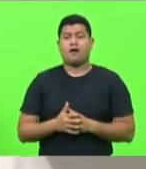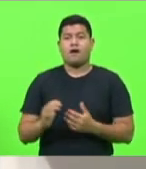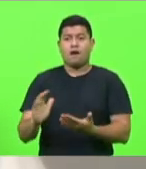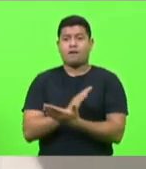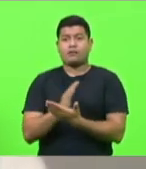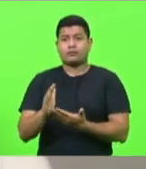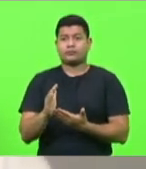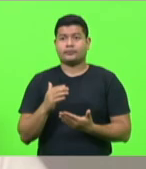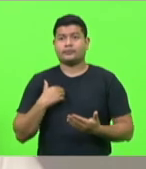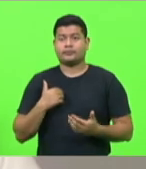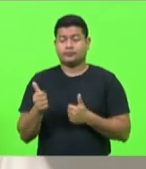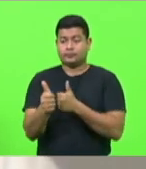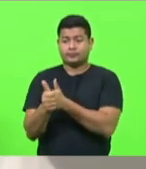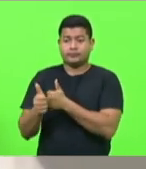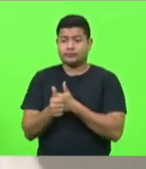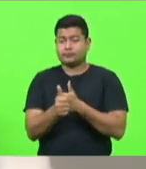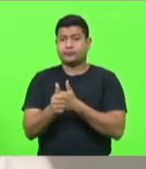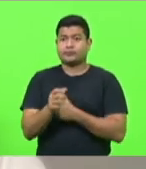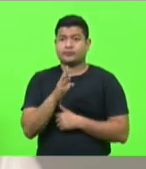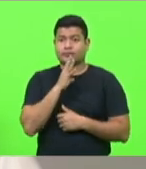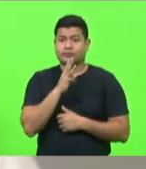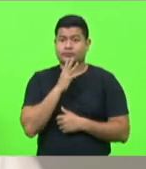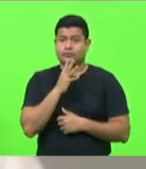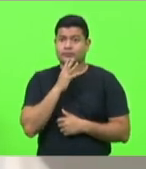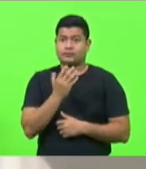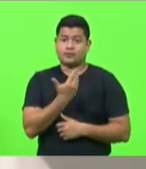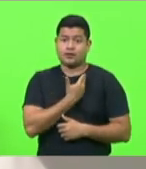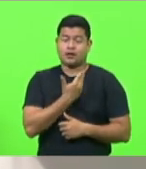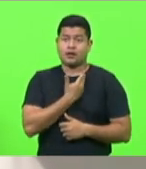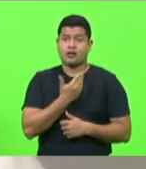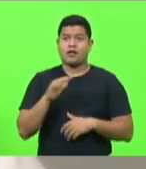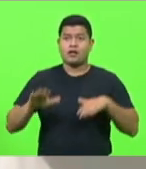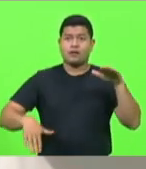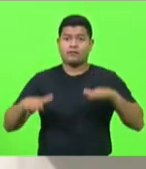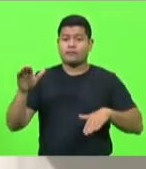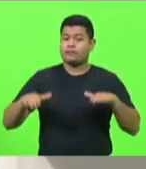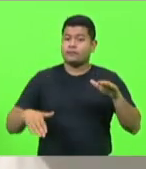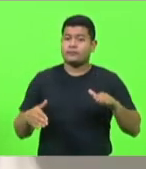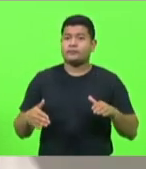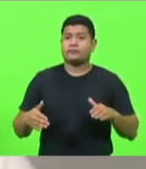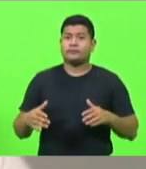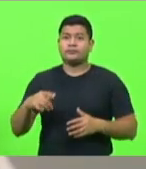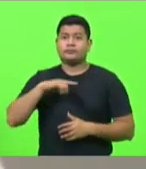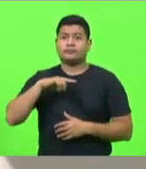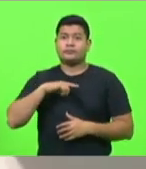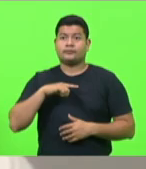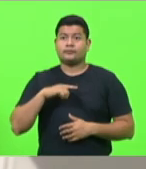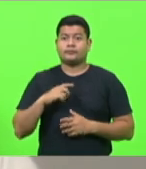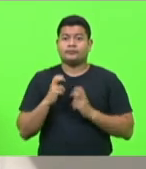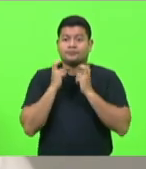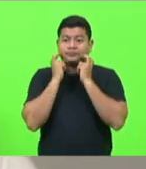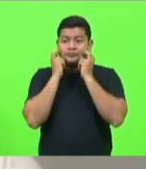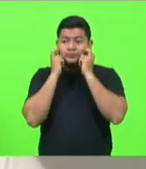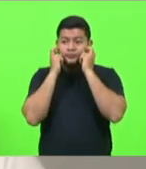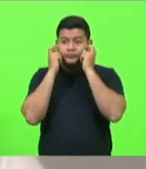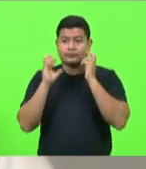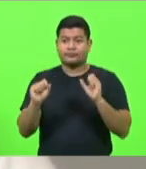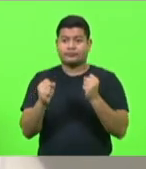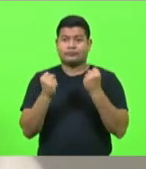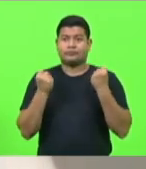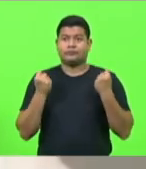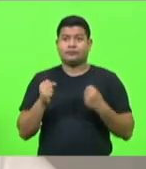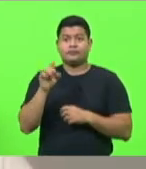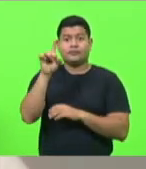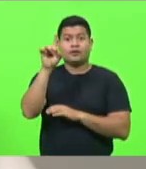próximas, conhecidas, alguns colegas, que algumas vezes têm constrangimento de defender o